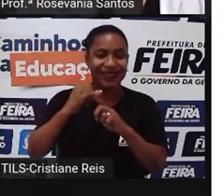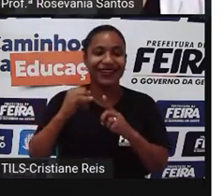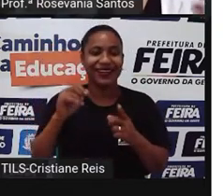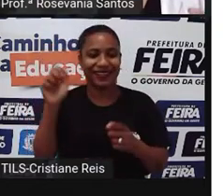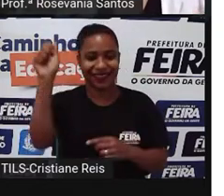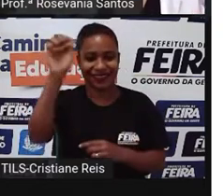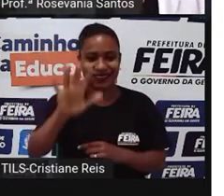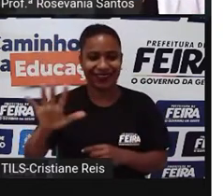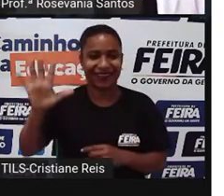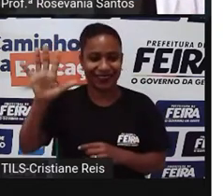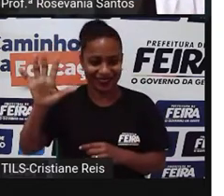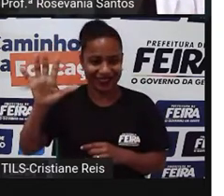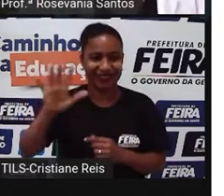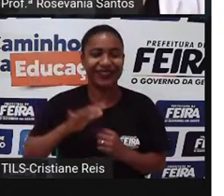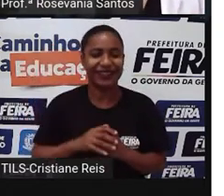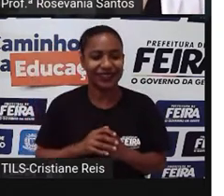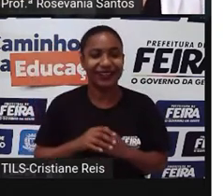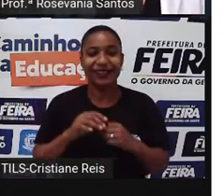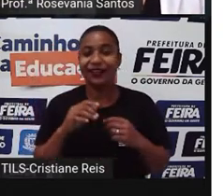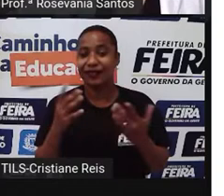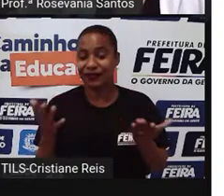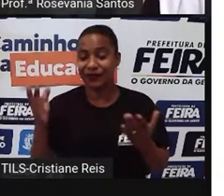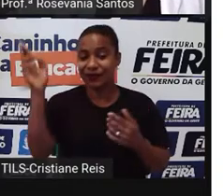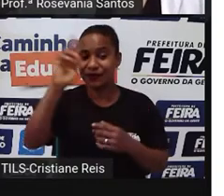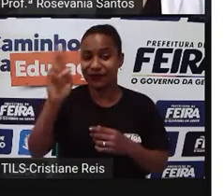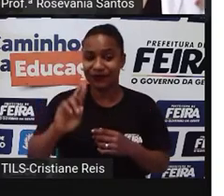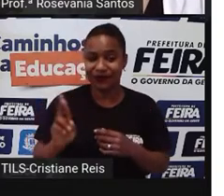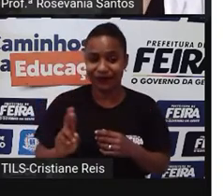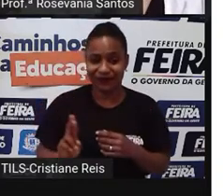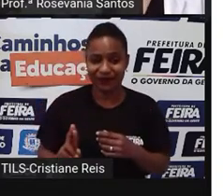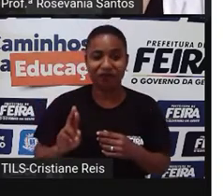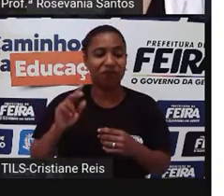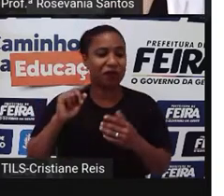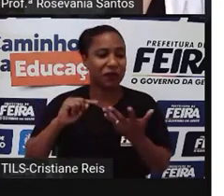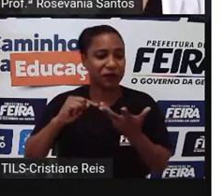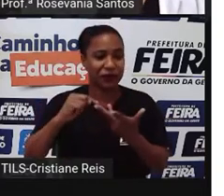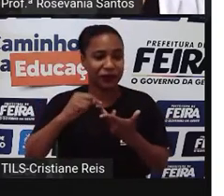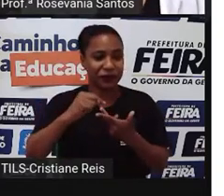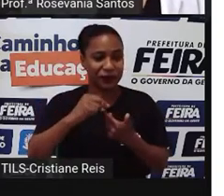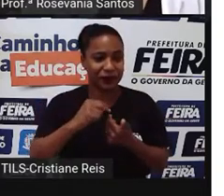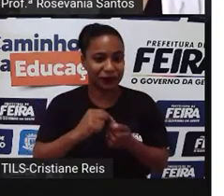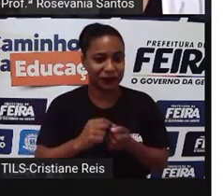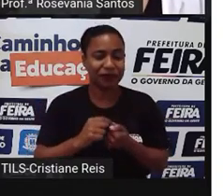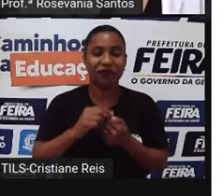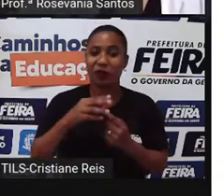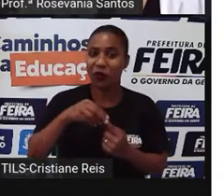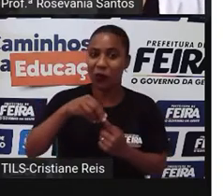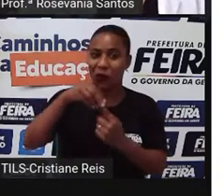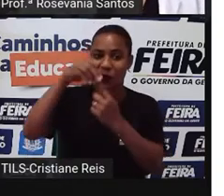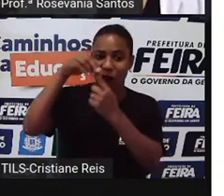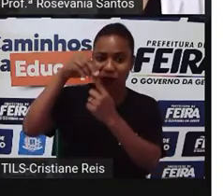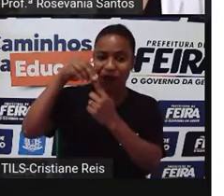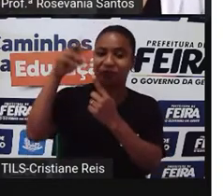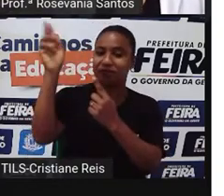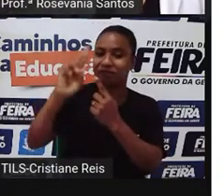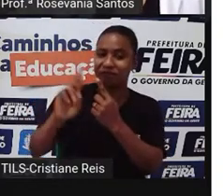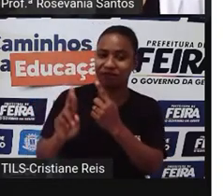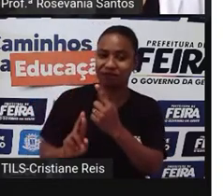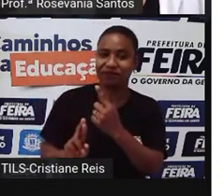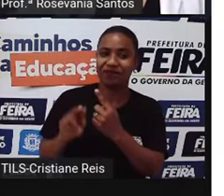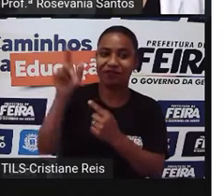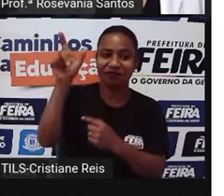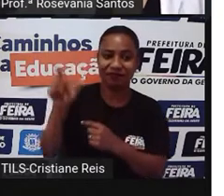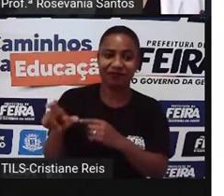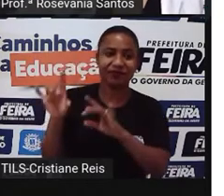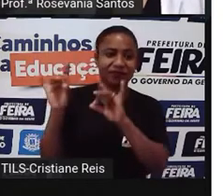de particularidades desse país que torna ele único, né? Perante a Europa, não que os outros não sejam, mas